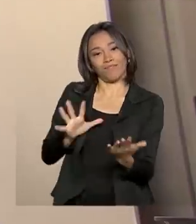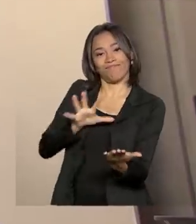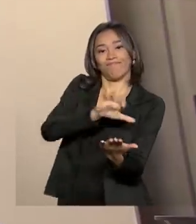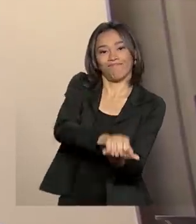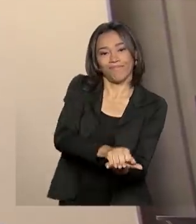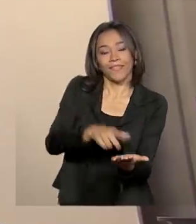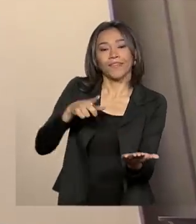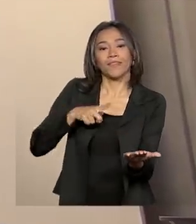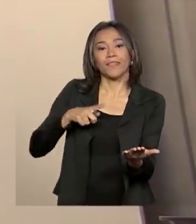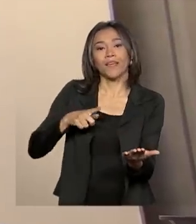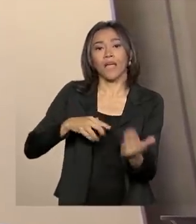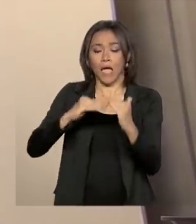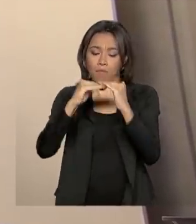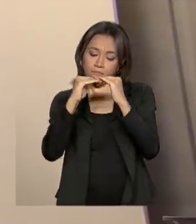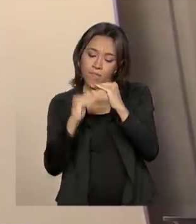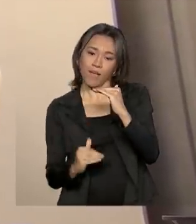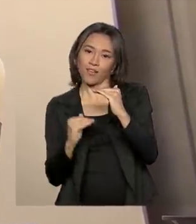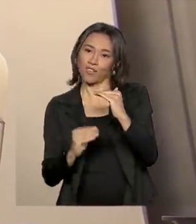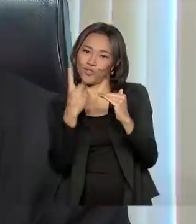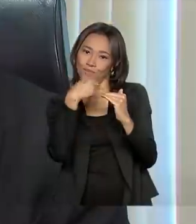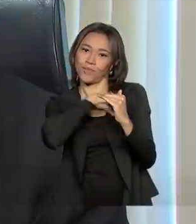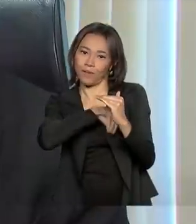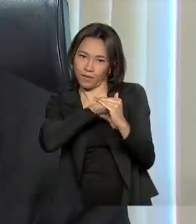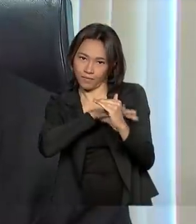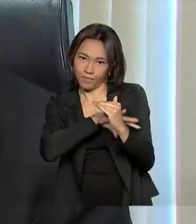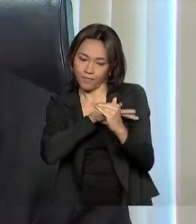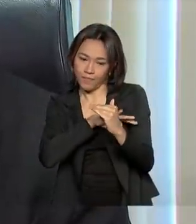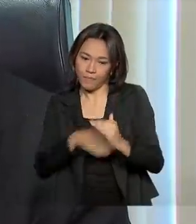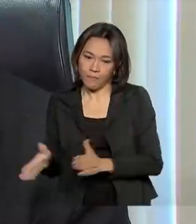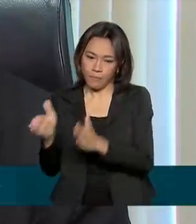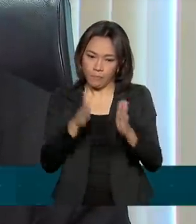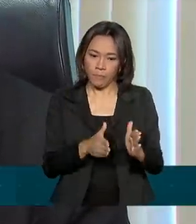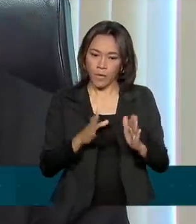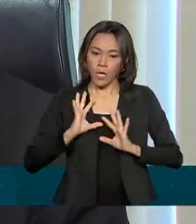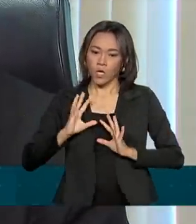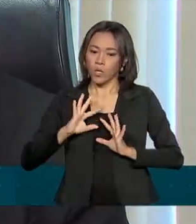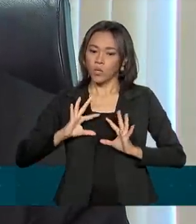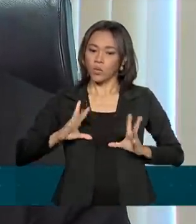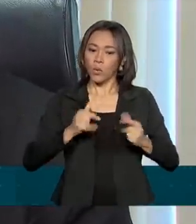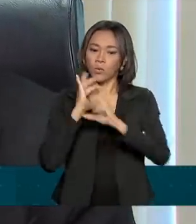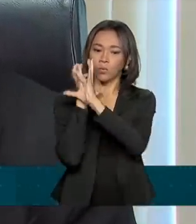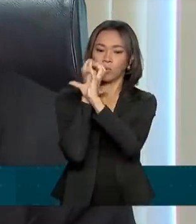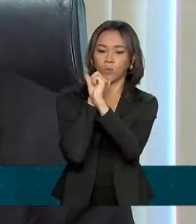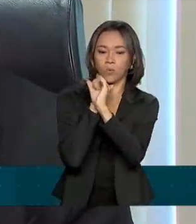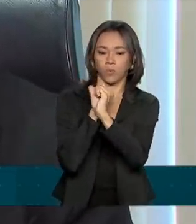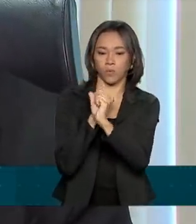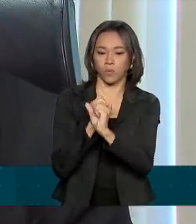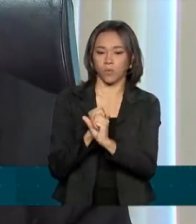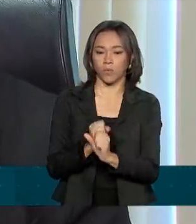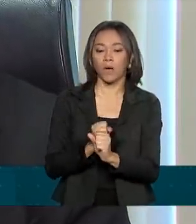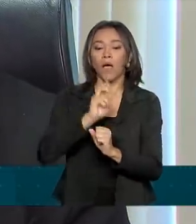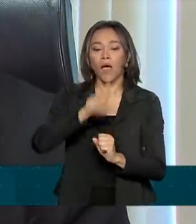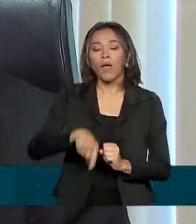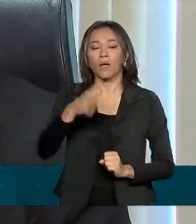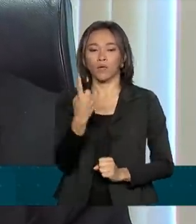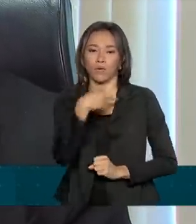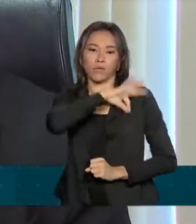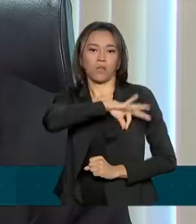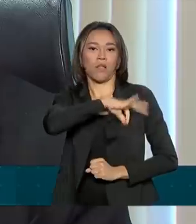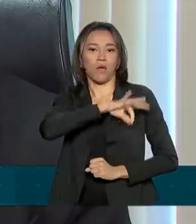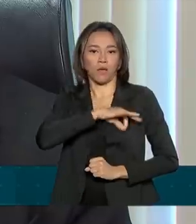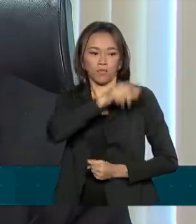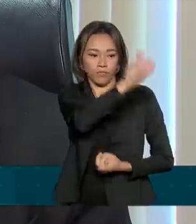que ganham abaixo do valor do novo mínimo. Todos os cálculos dos tributos são feitos em função da remuneração do trabalhador.